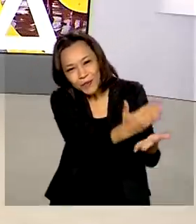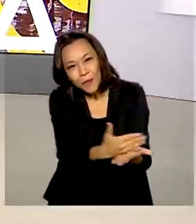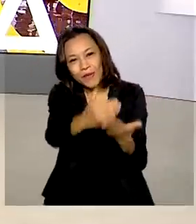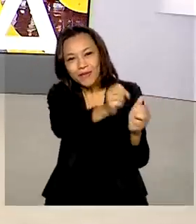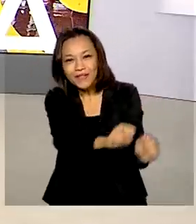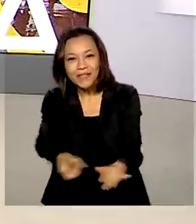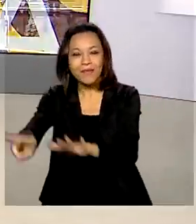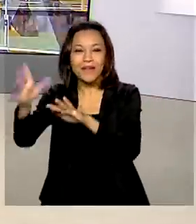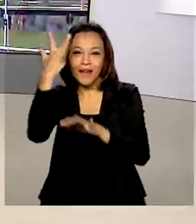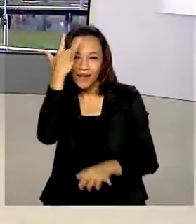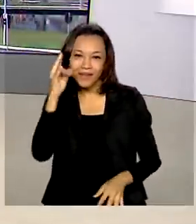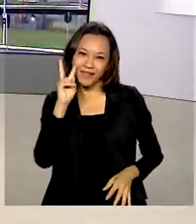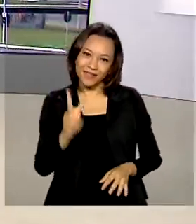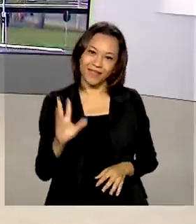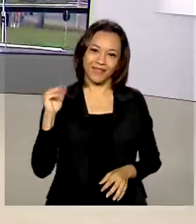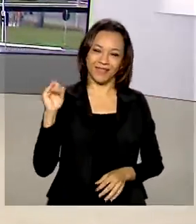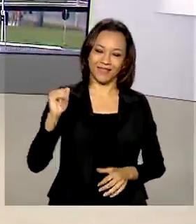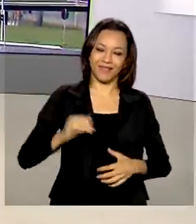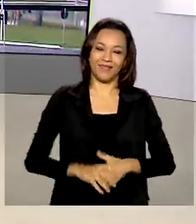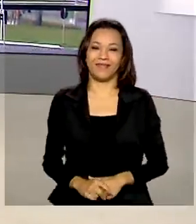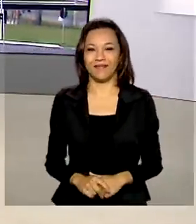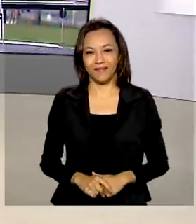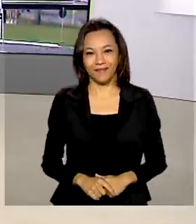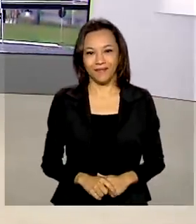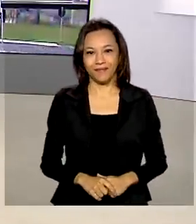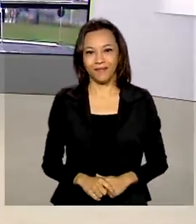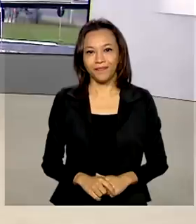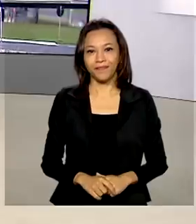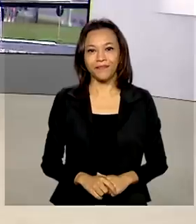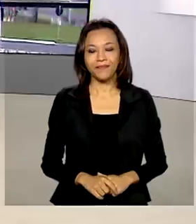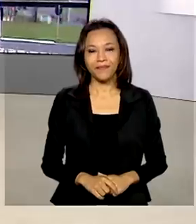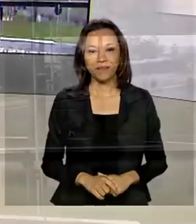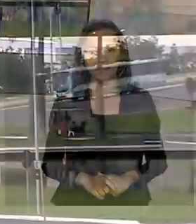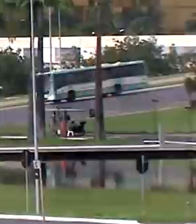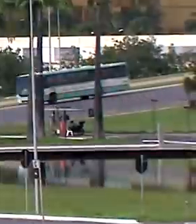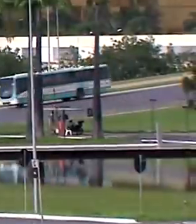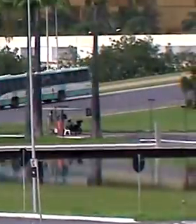você. Nos vemos amanhã. Até lá. E aí